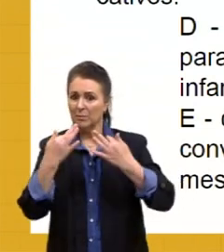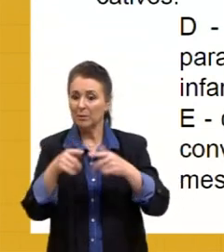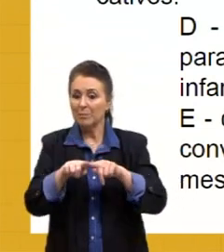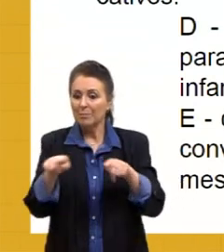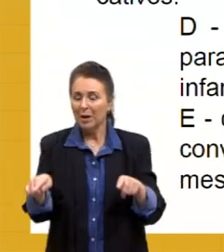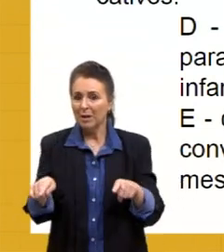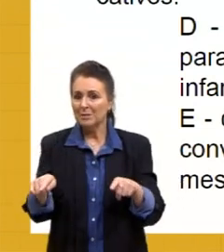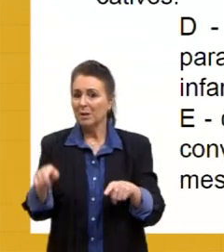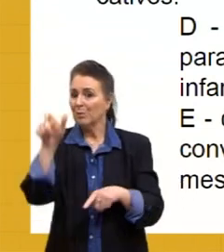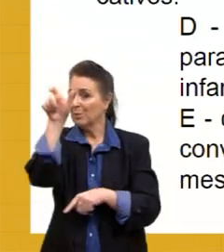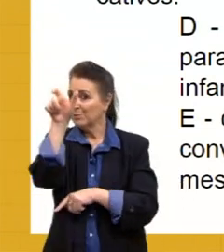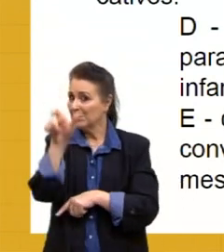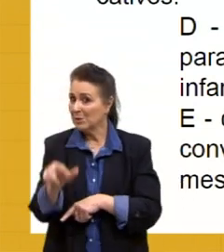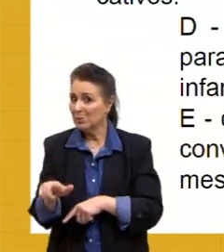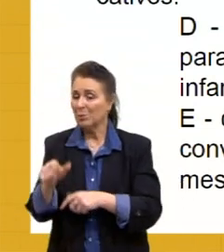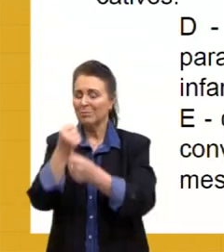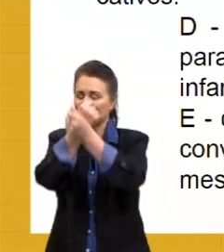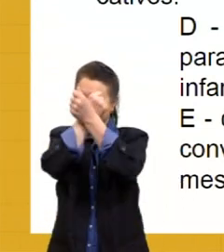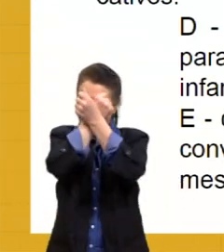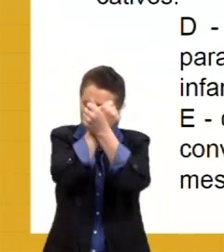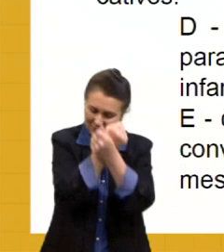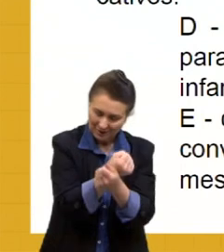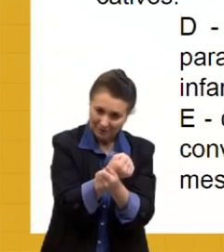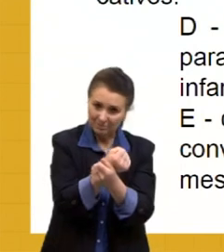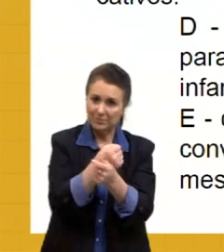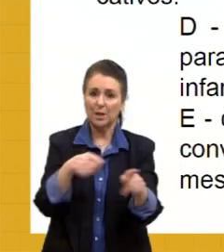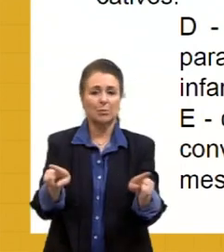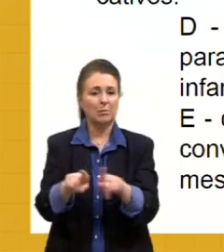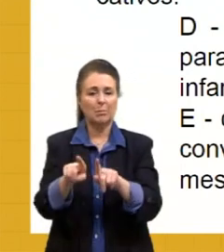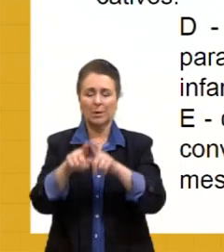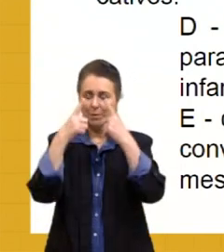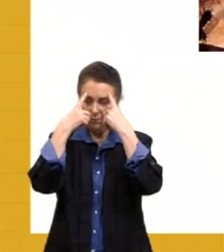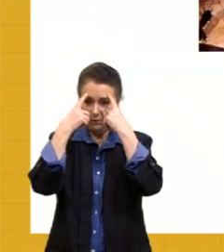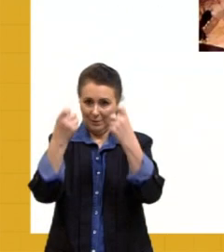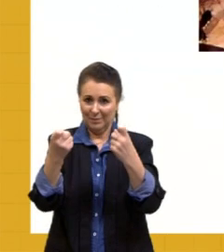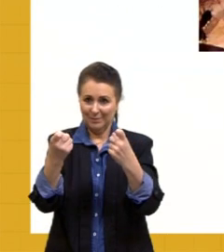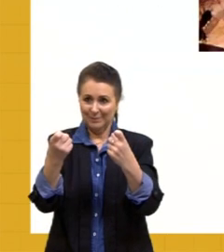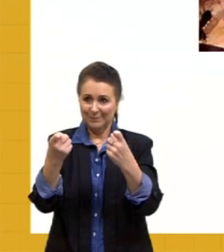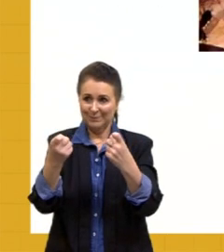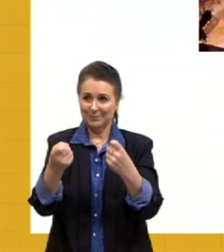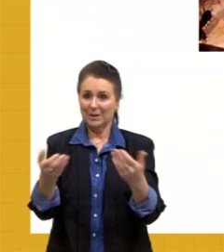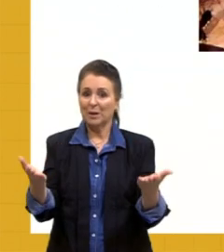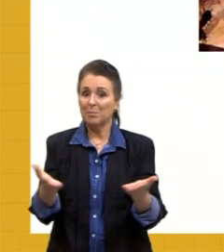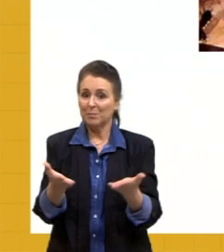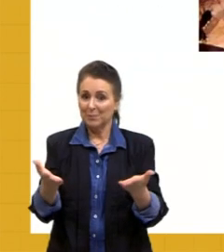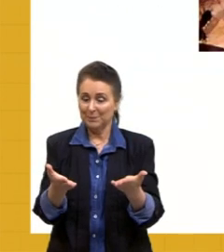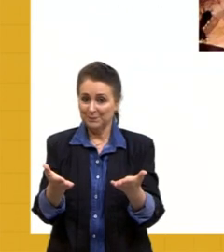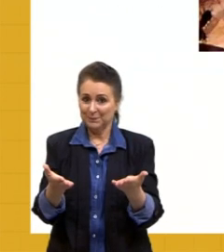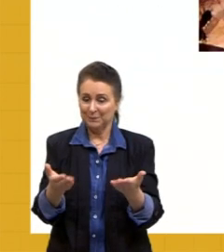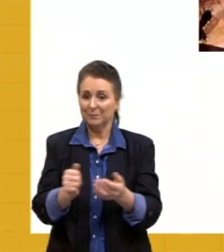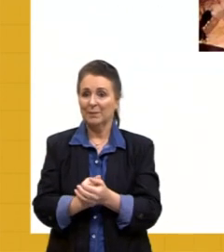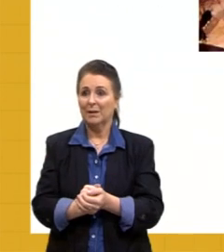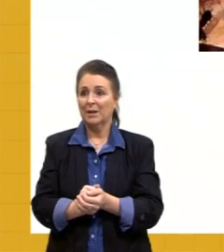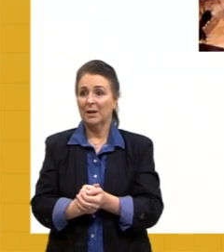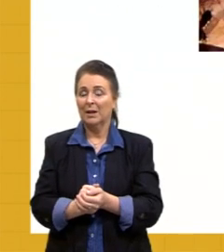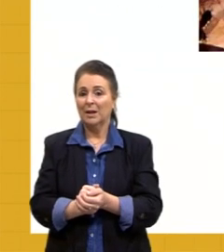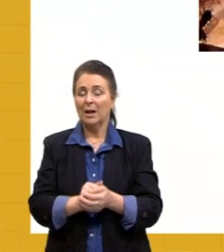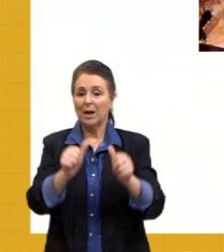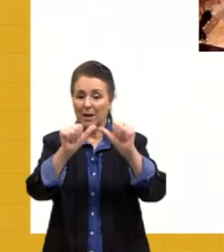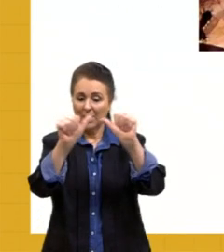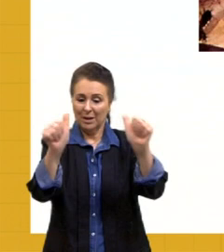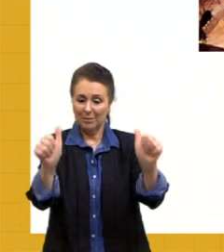pessoa escravizada. Como isso é violento. E aqui, então, para fechar a nossa revisão, imagens